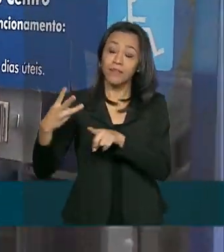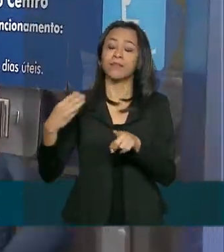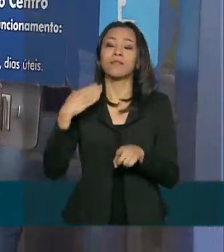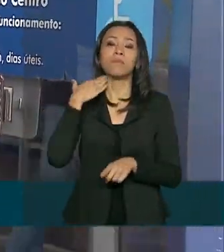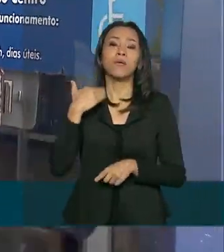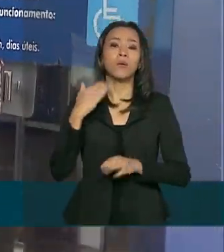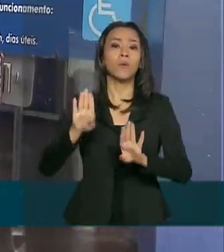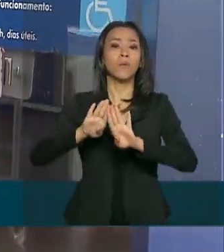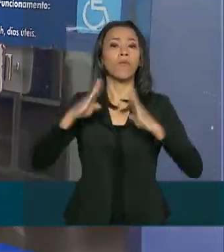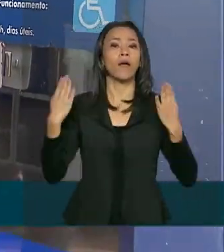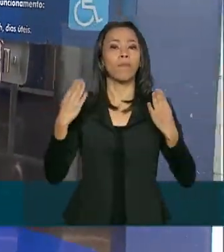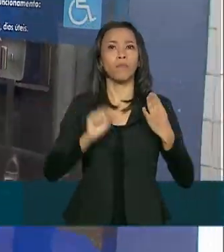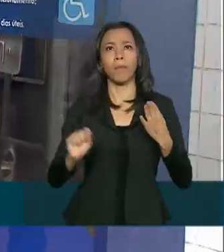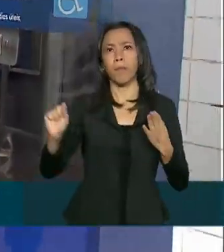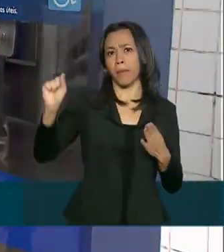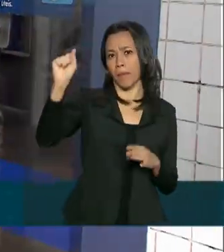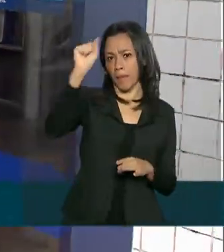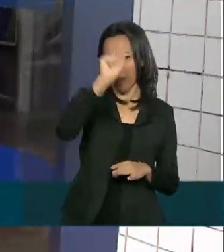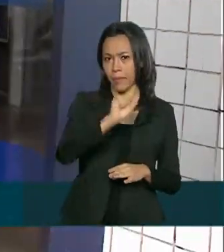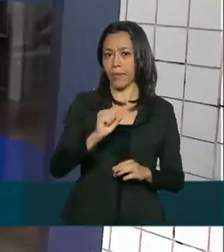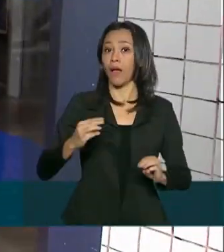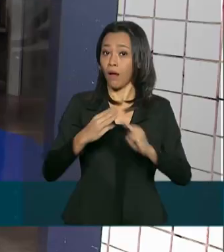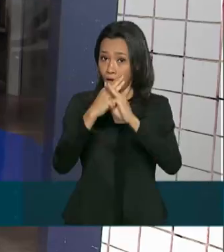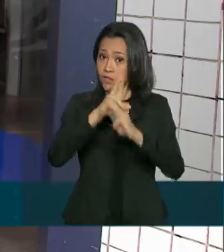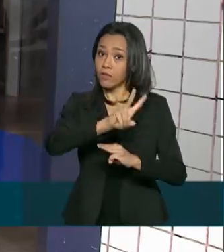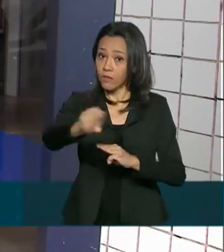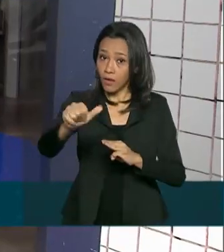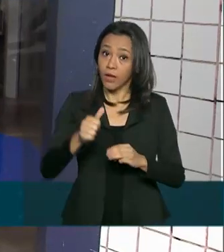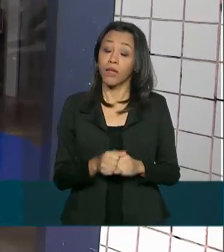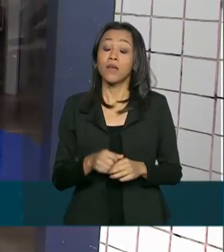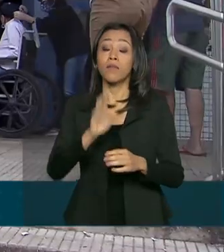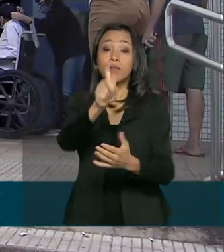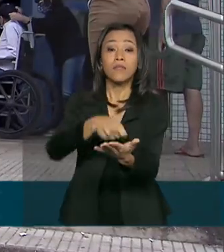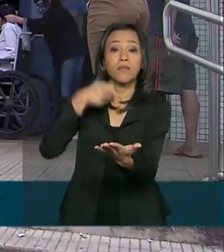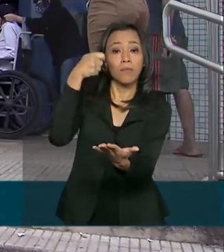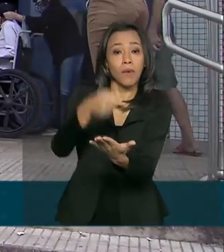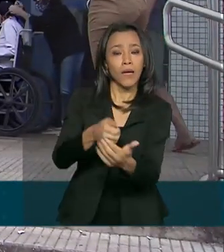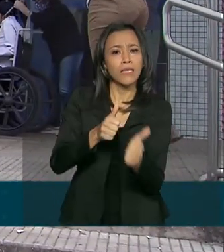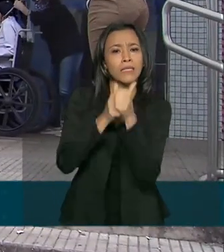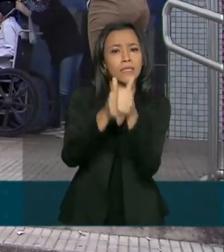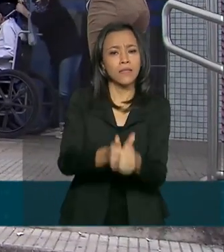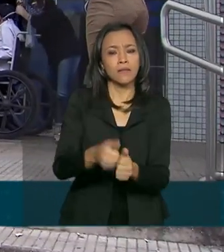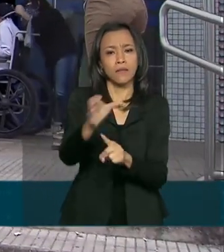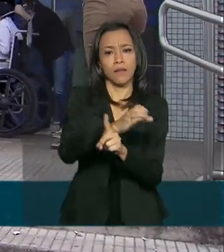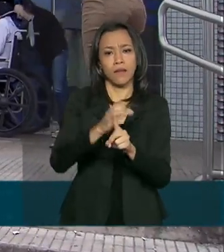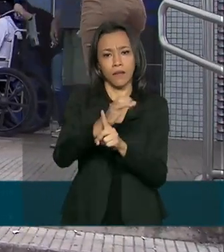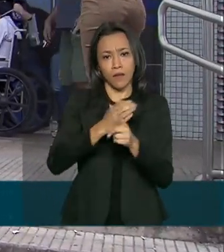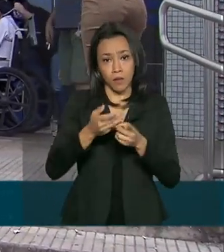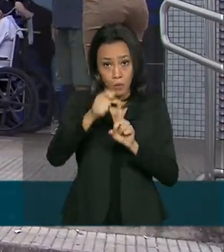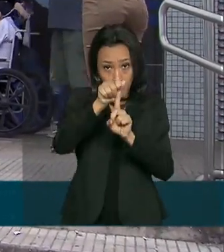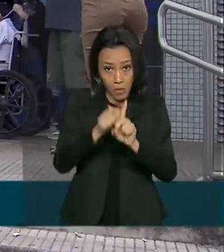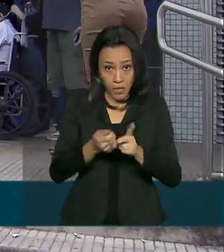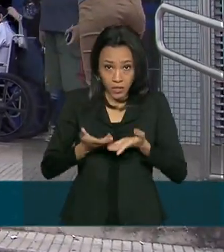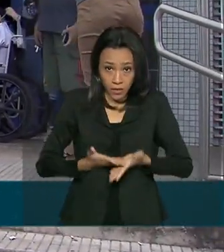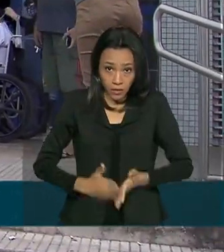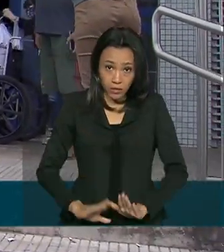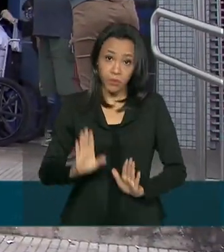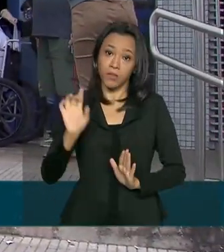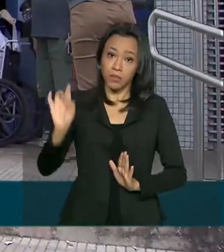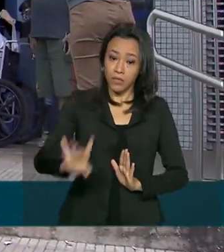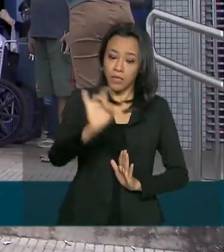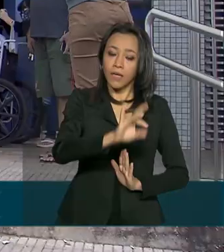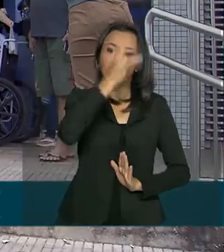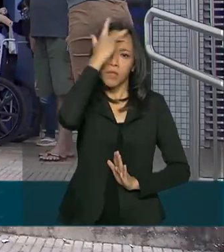abertas em todas as regiões do país. Os pagamentos serão feitos de acordo com o mês de nascimento do beneficiário. Neste